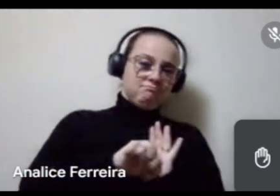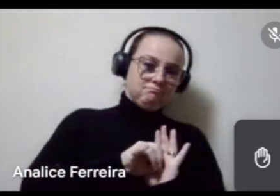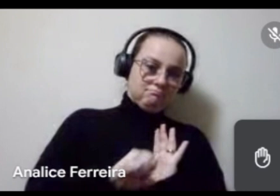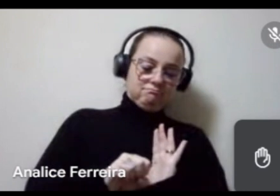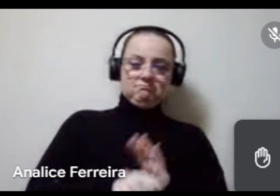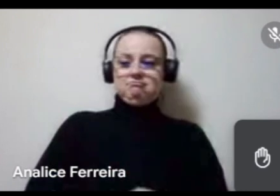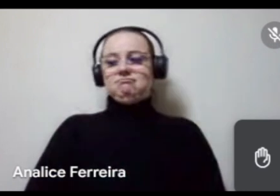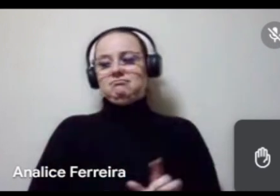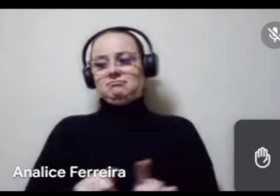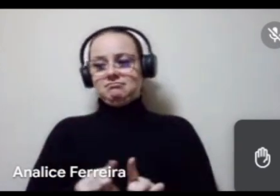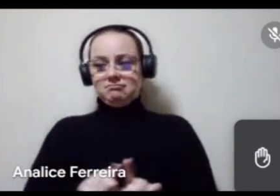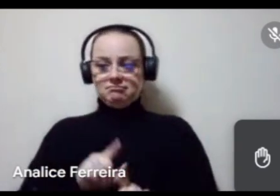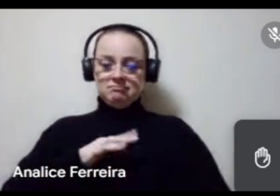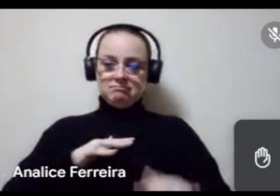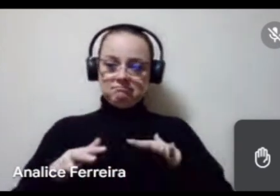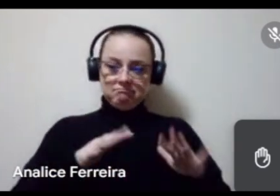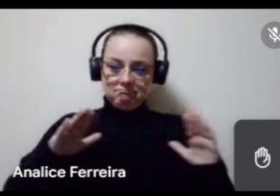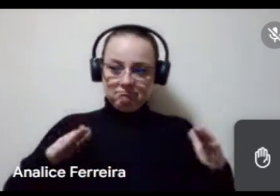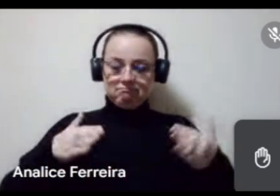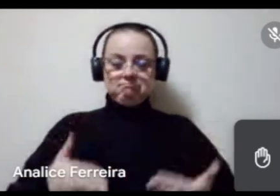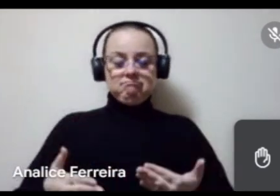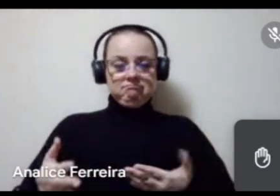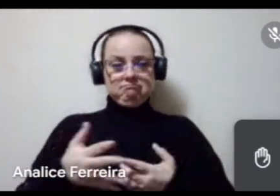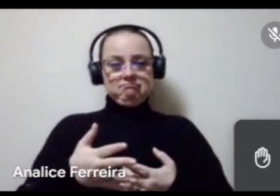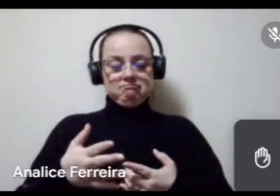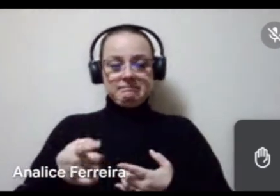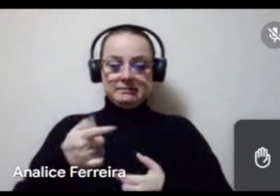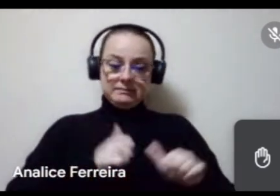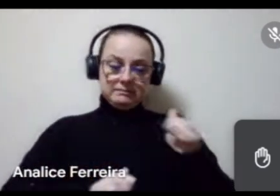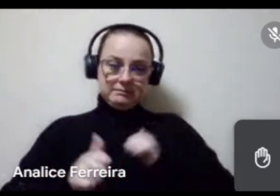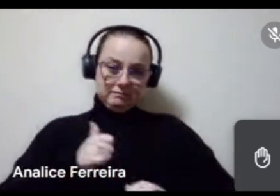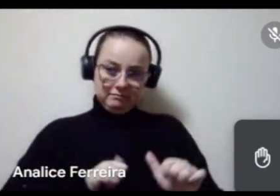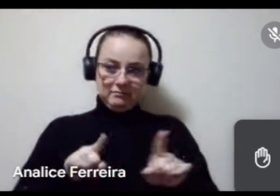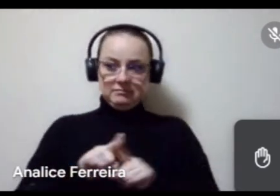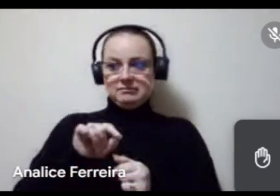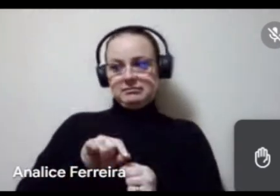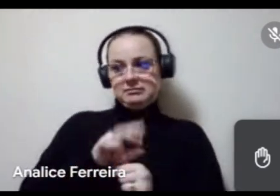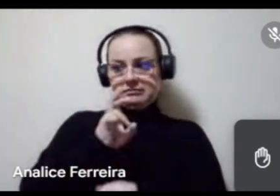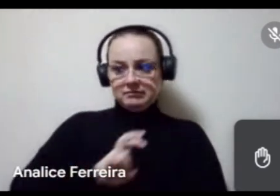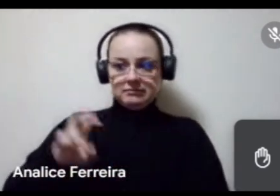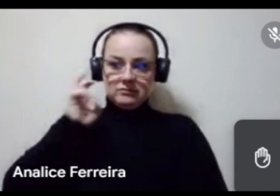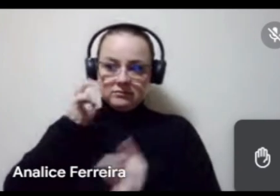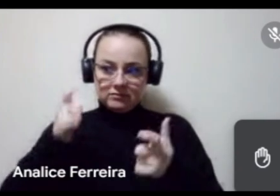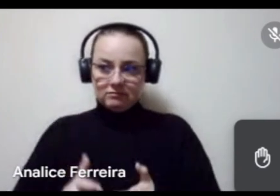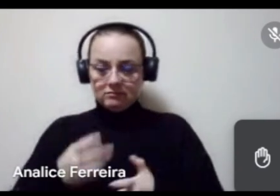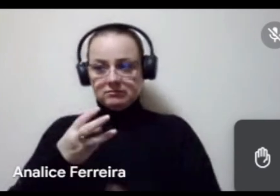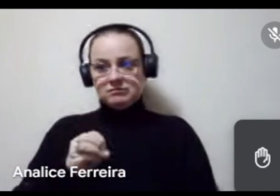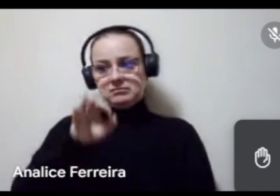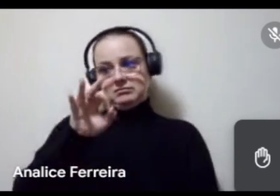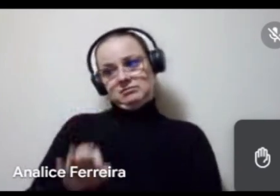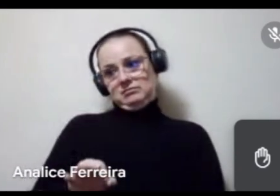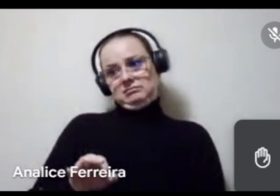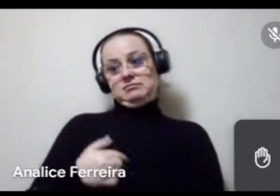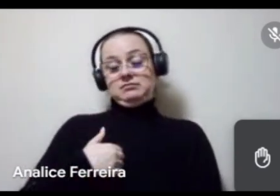ações voltadas para o artista, para o fazedor de cultura. Para onde iriam esses outros 30%? E,